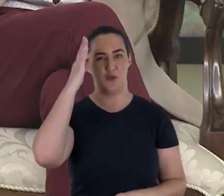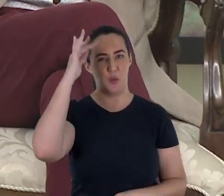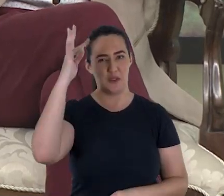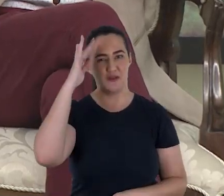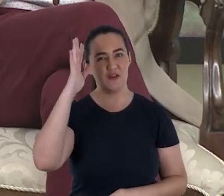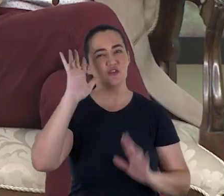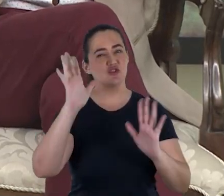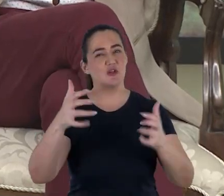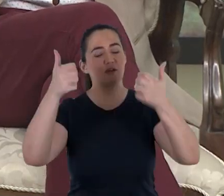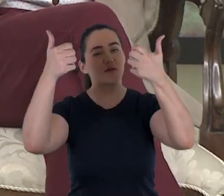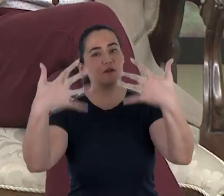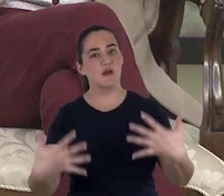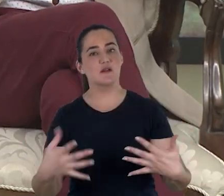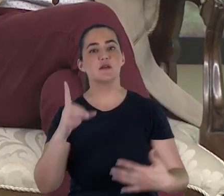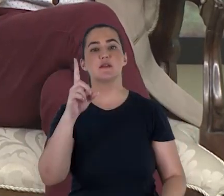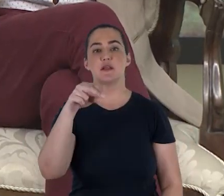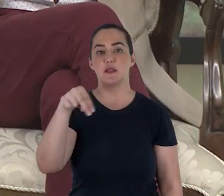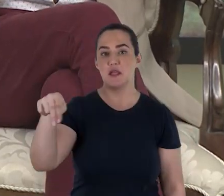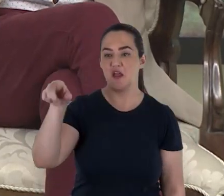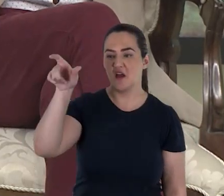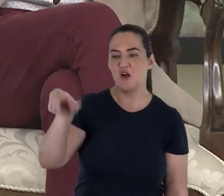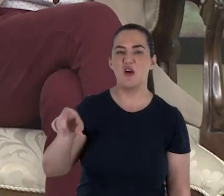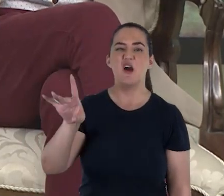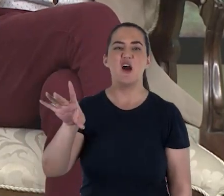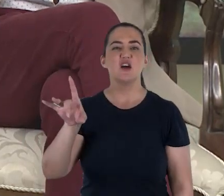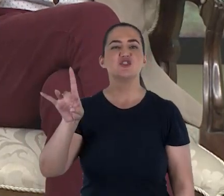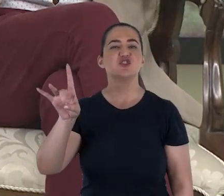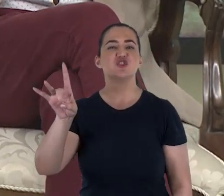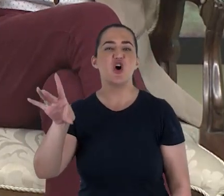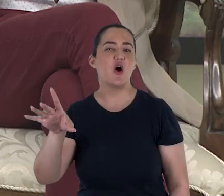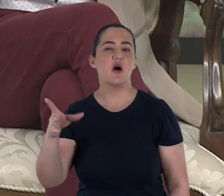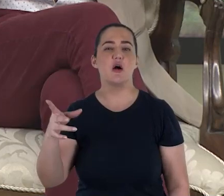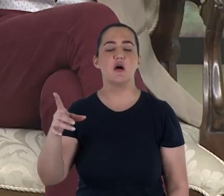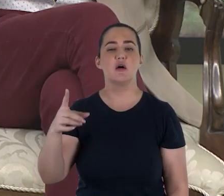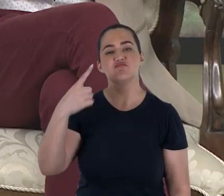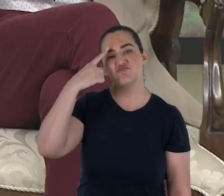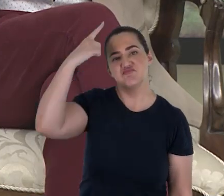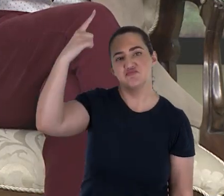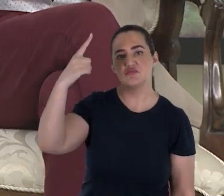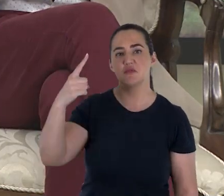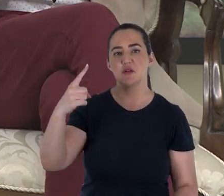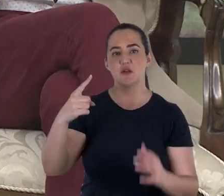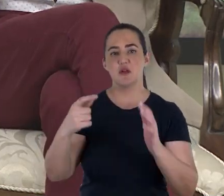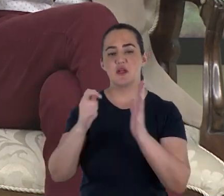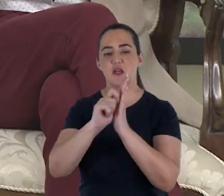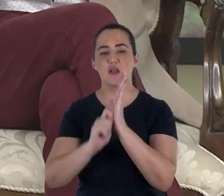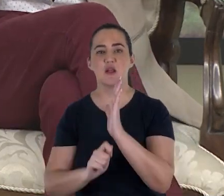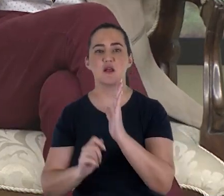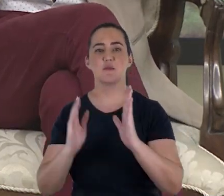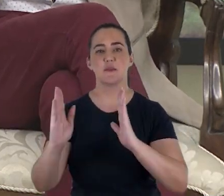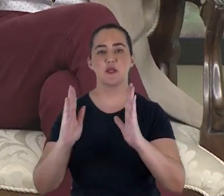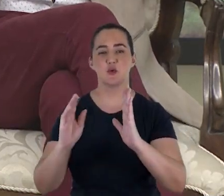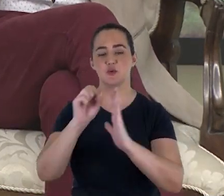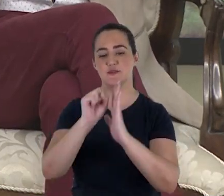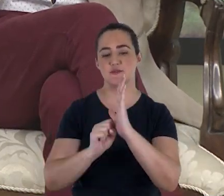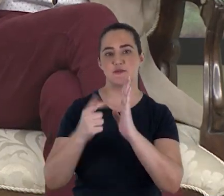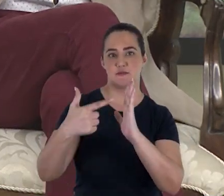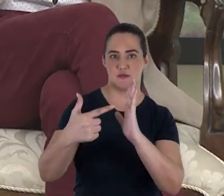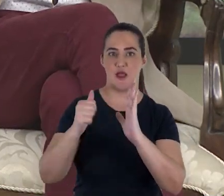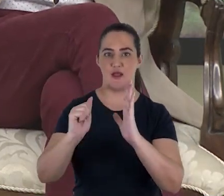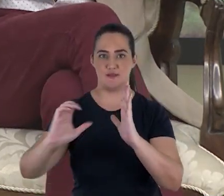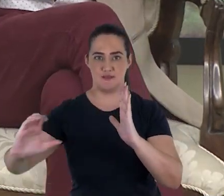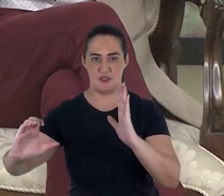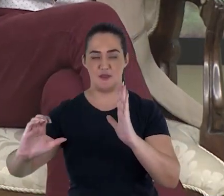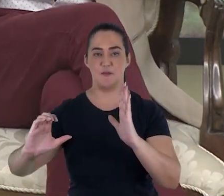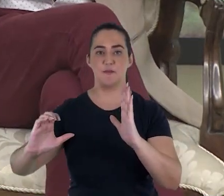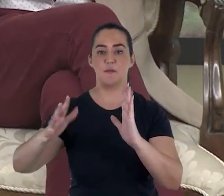mencionada sobre Daniel ser um pseudepígrafo escrito no segundo século antes de Cristo, na época dos Macabeus, também